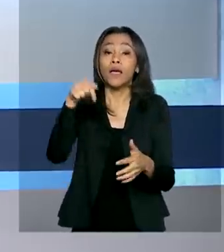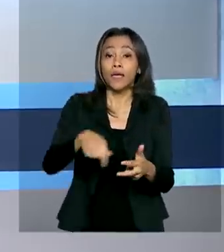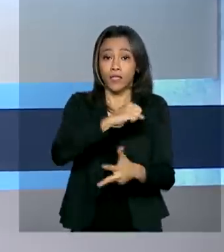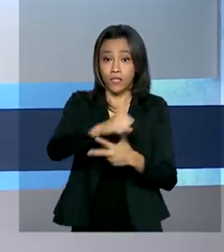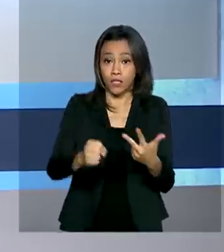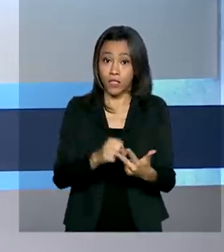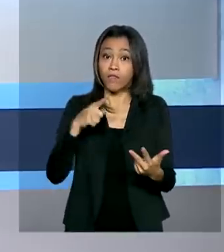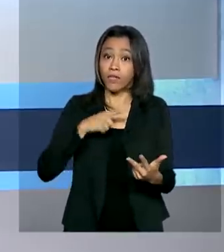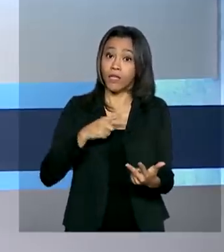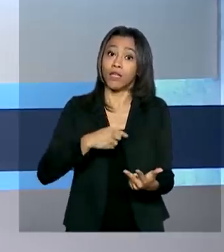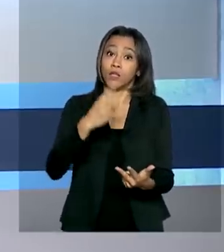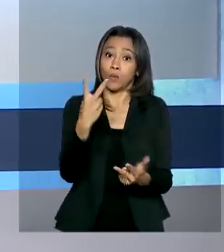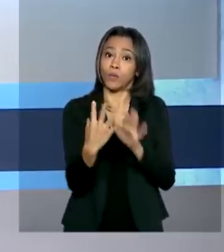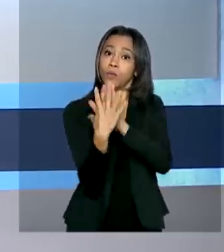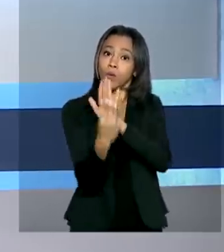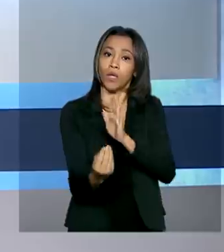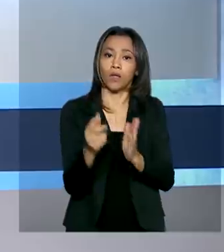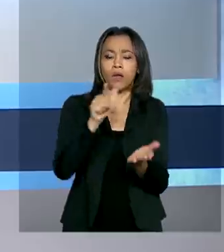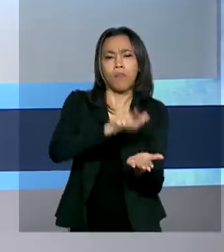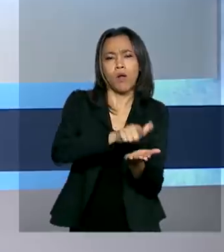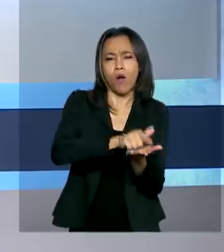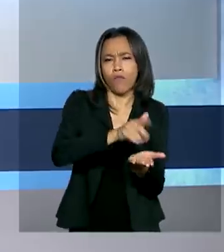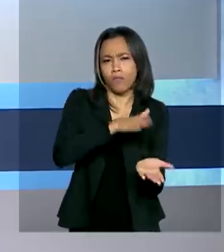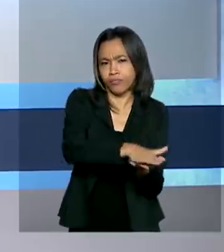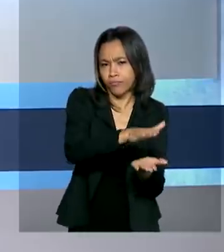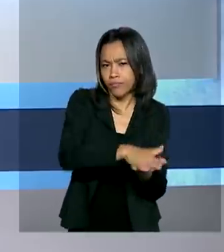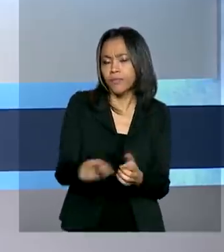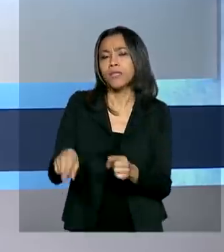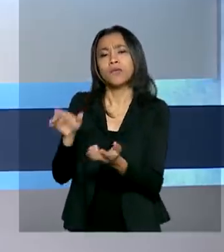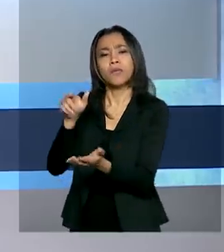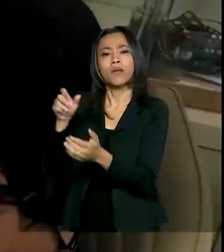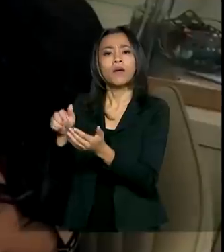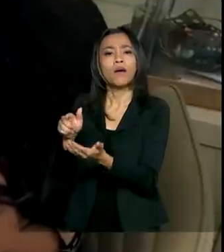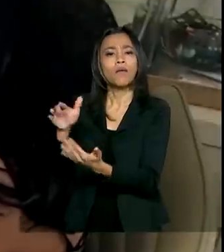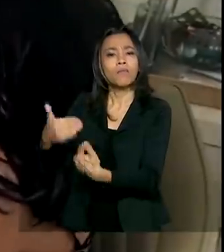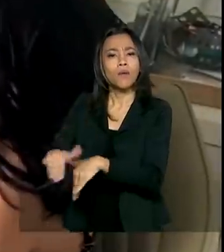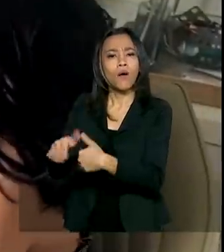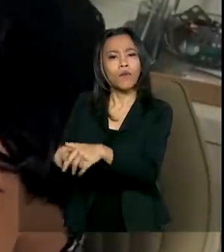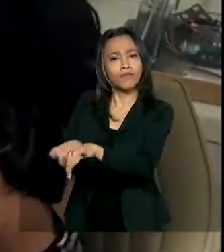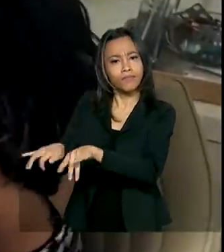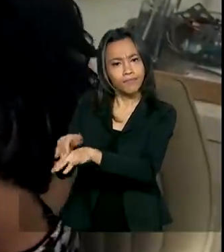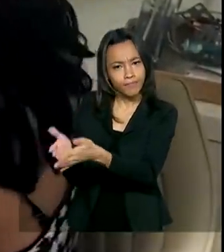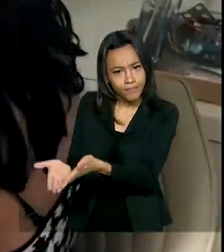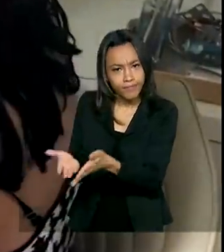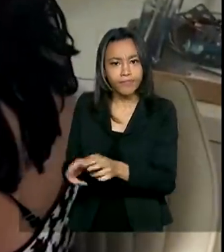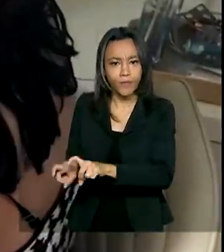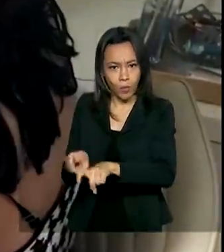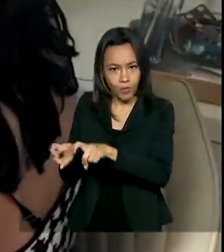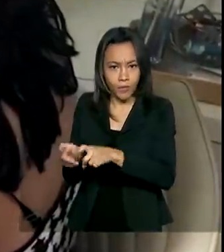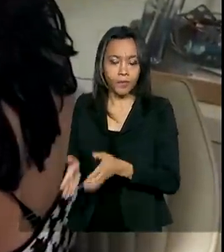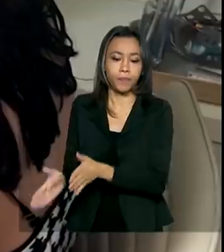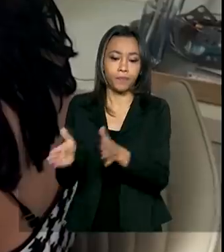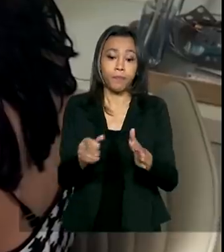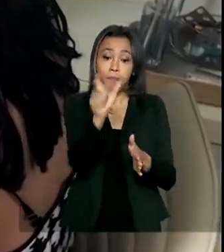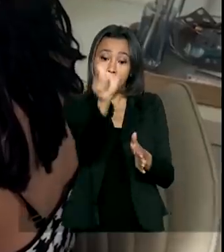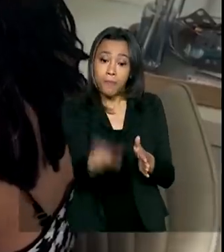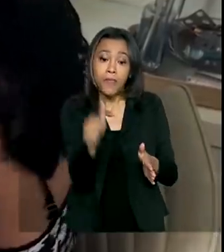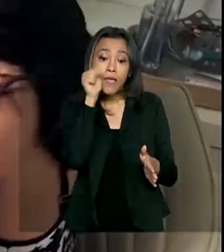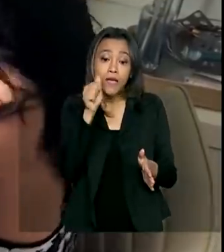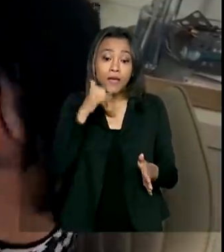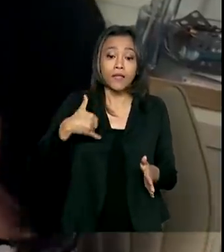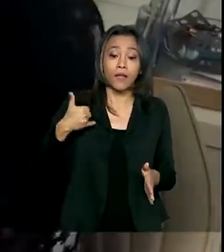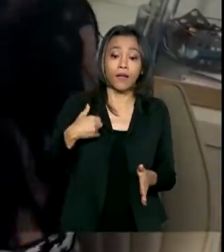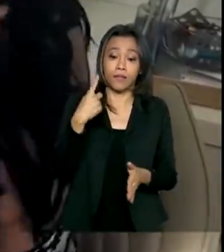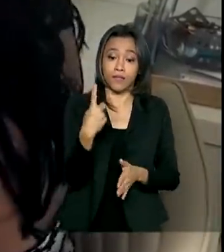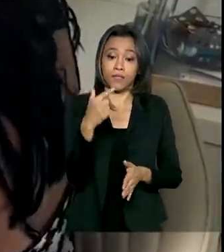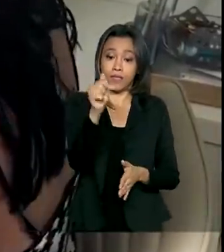Enem terá duas modalidades, as impressas e as digitais. Clara de Albuquerque tem 17 anos